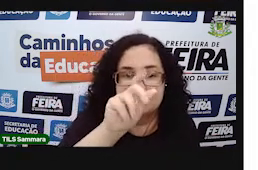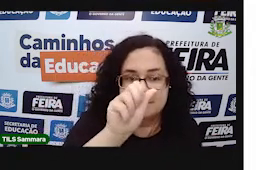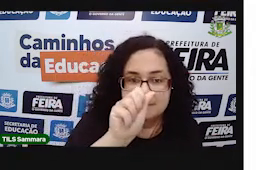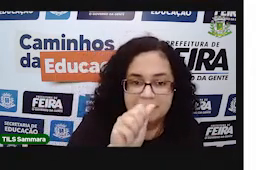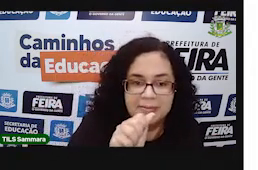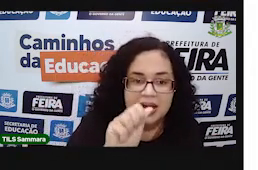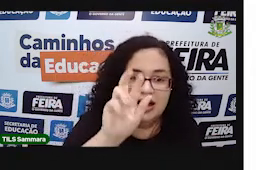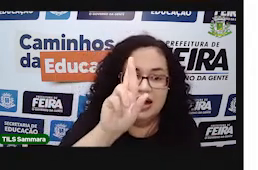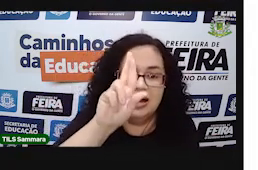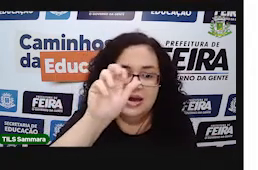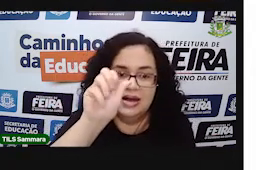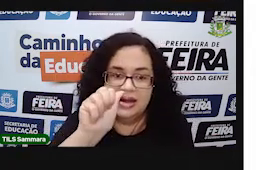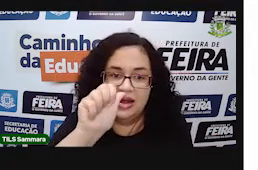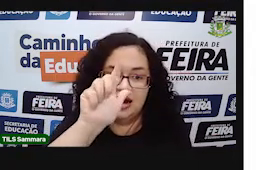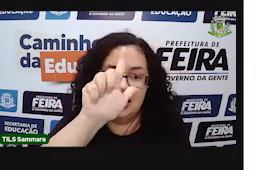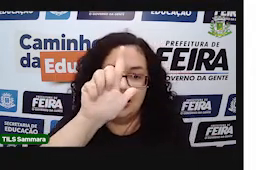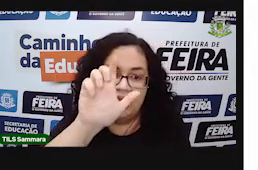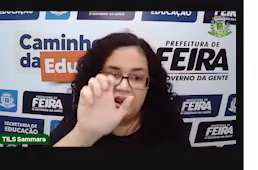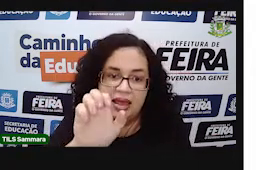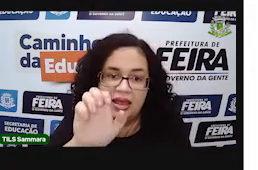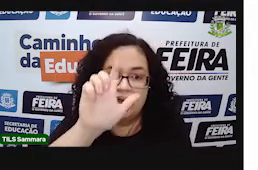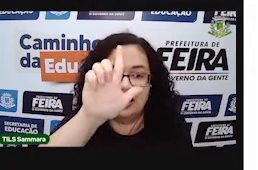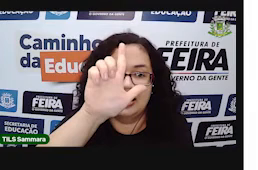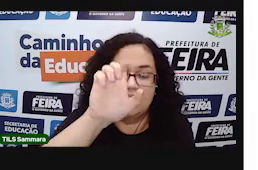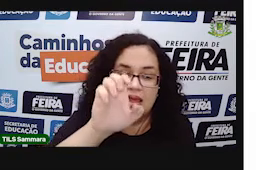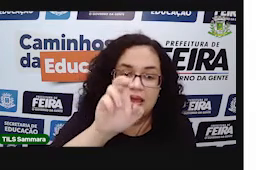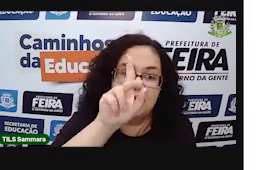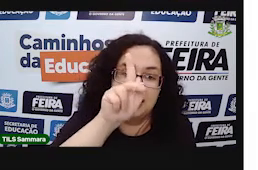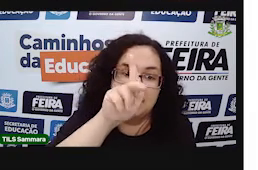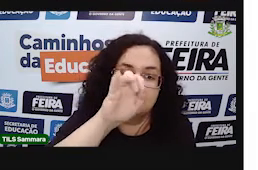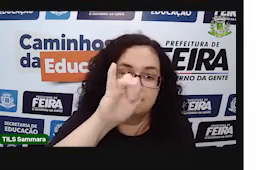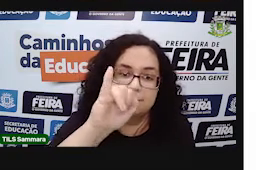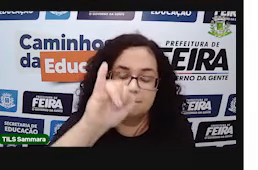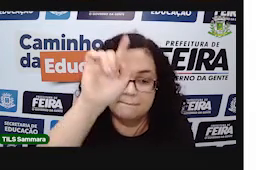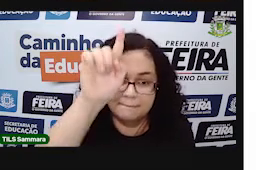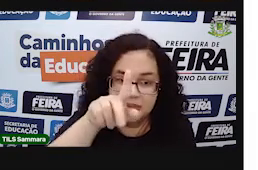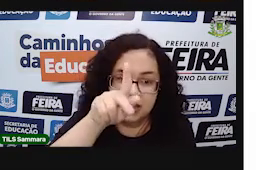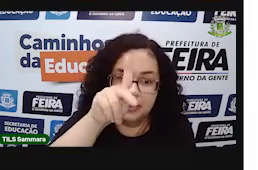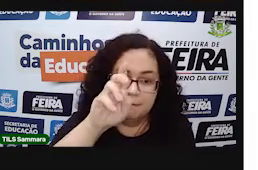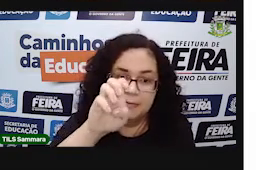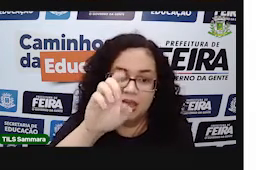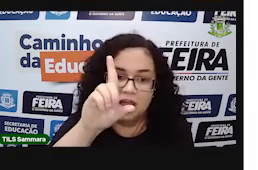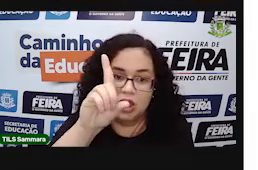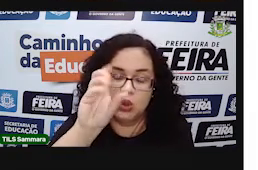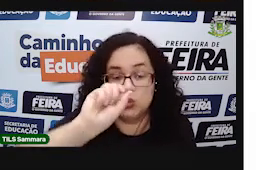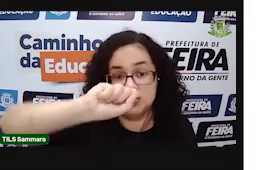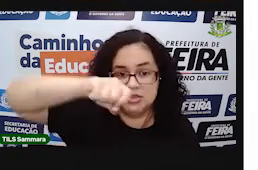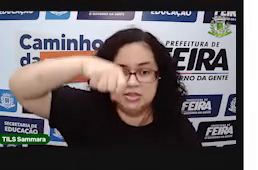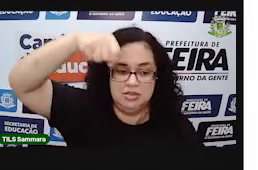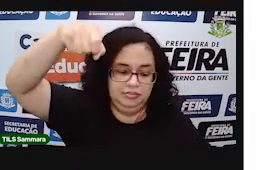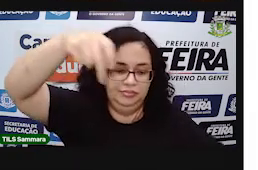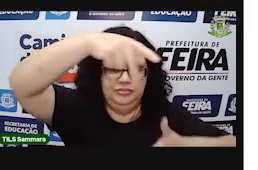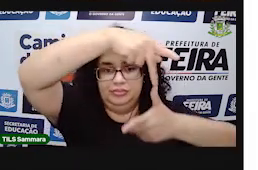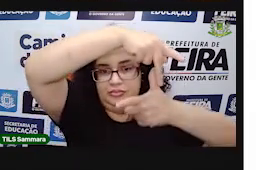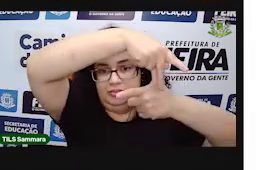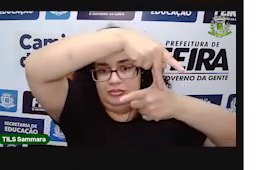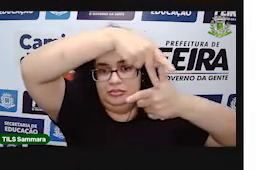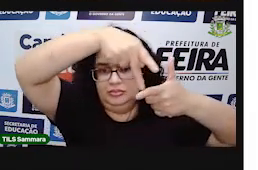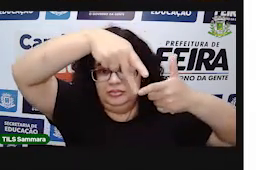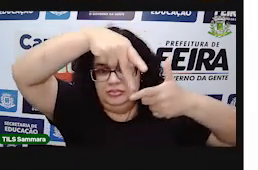paralelepípedo. Tá bom? É só lembrar daquela pedrinha de granito, granito, né?